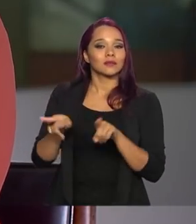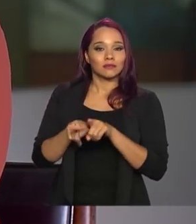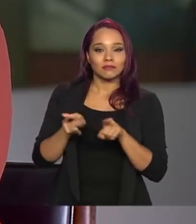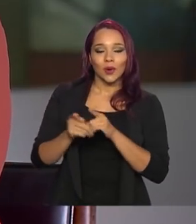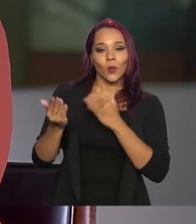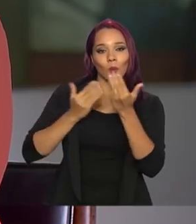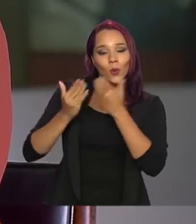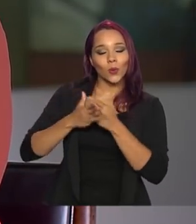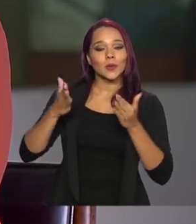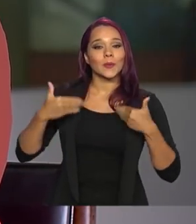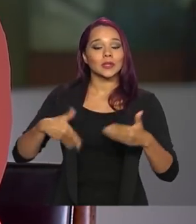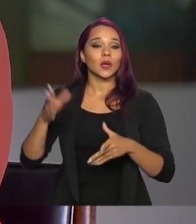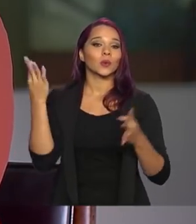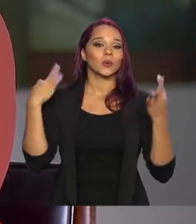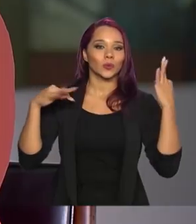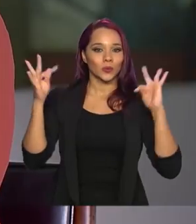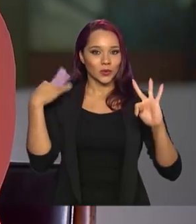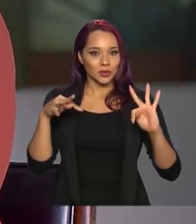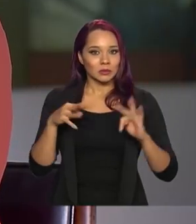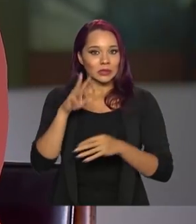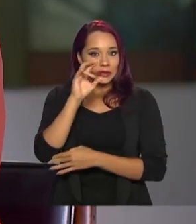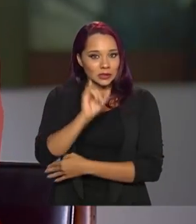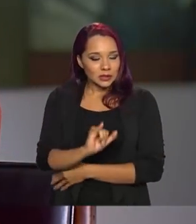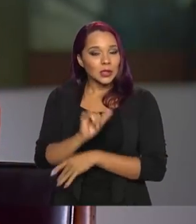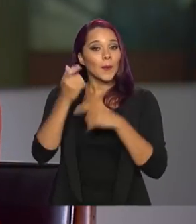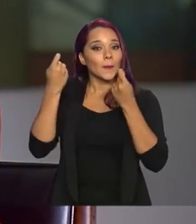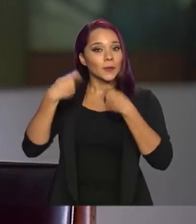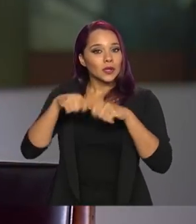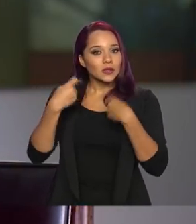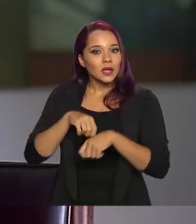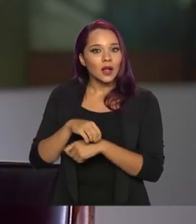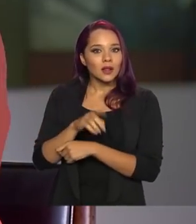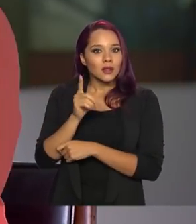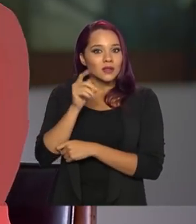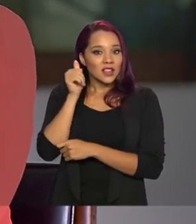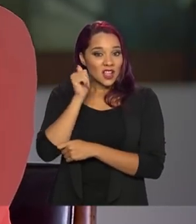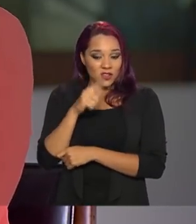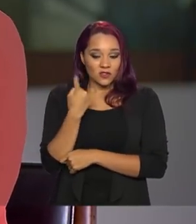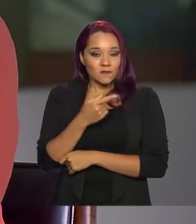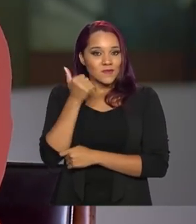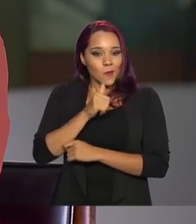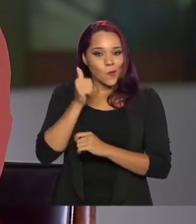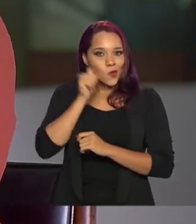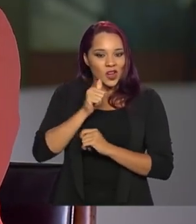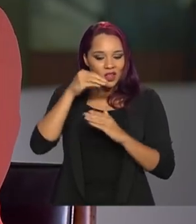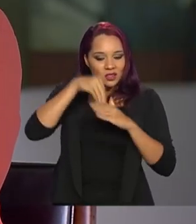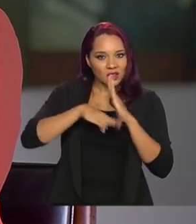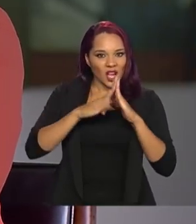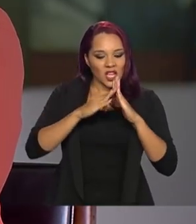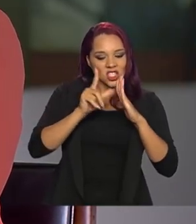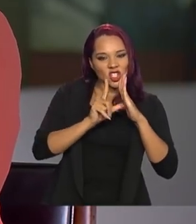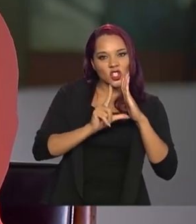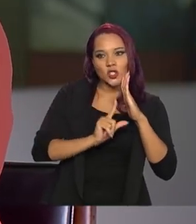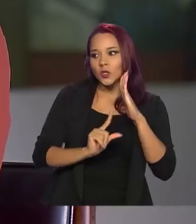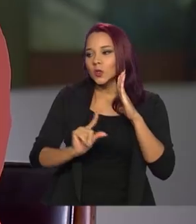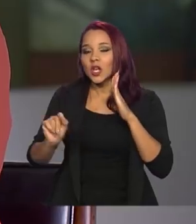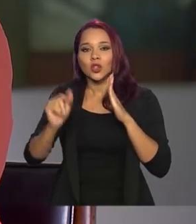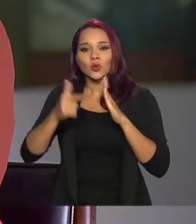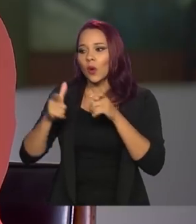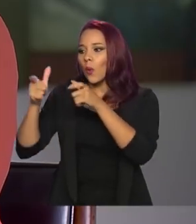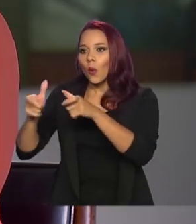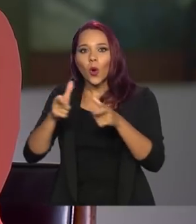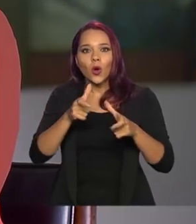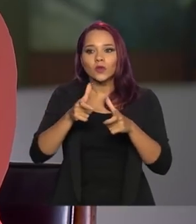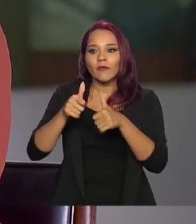conversando com o Ministério do Turismo. Se houver necessidade da gente tirar mulheres de casa e a gente não tiver abrigo